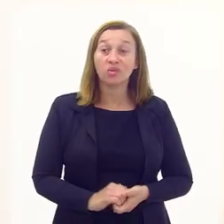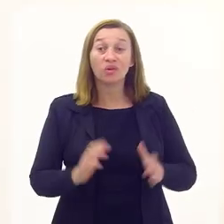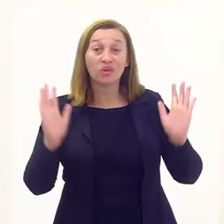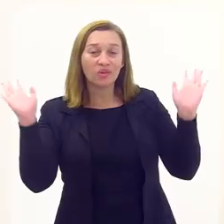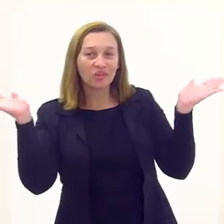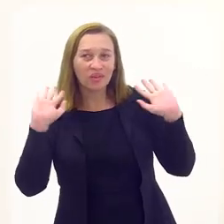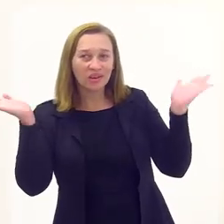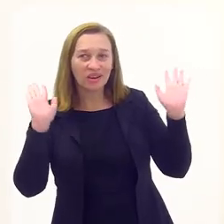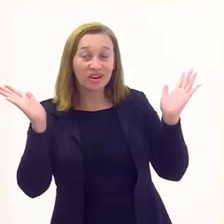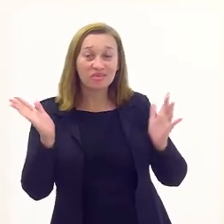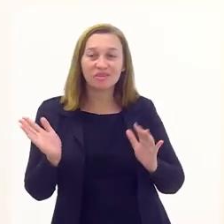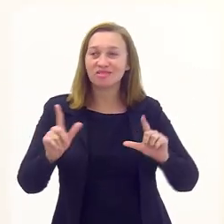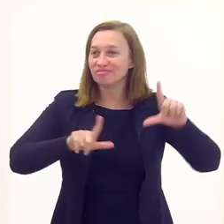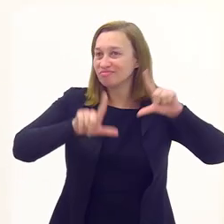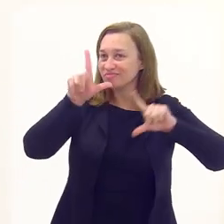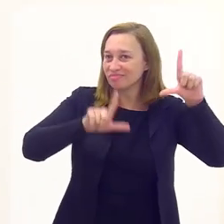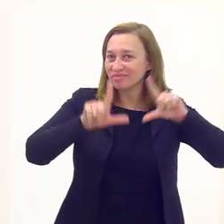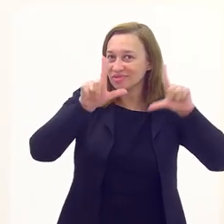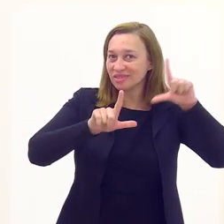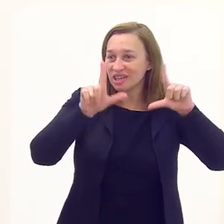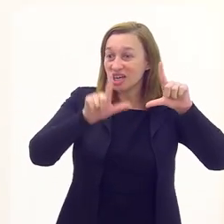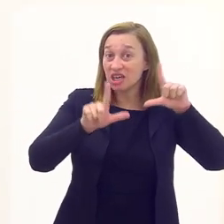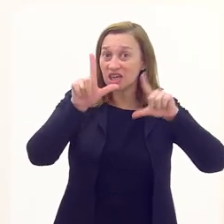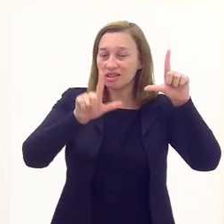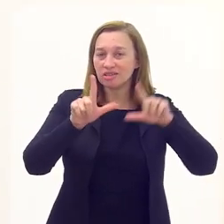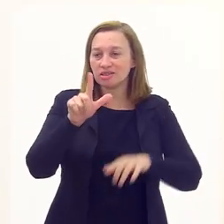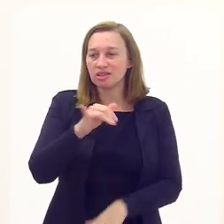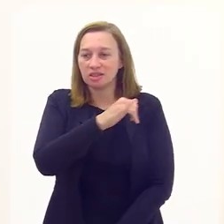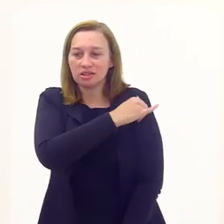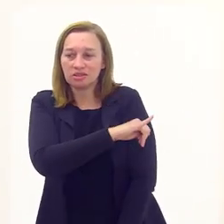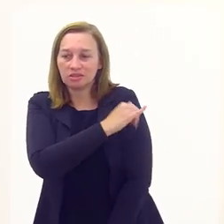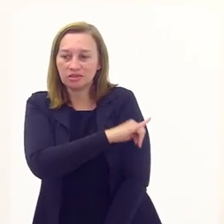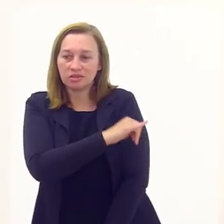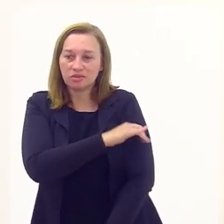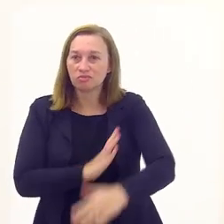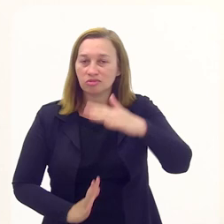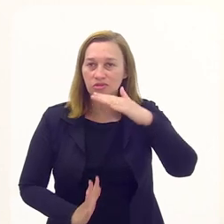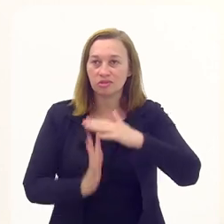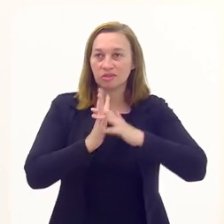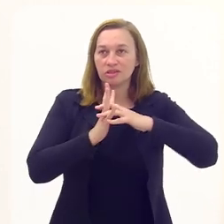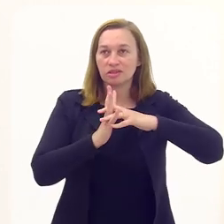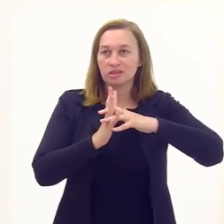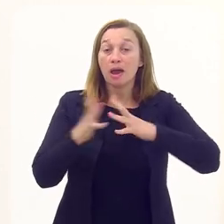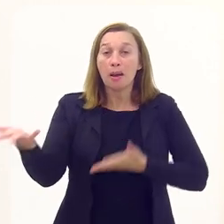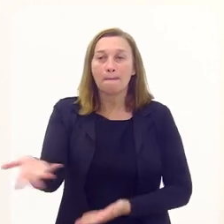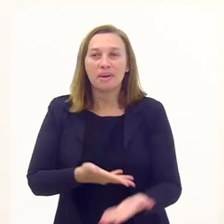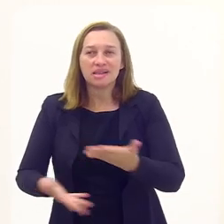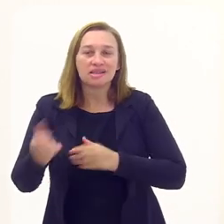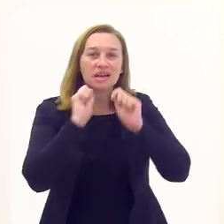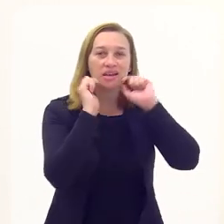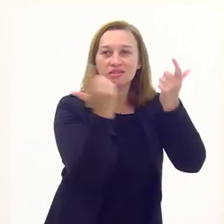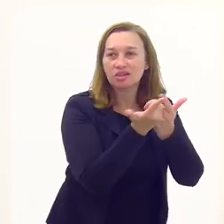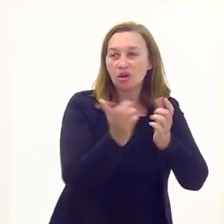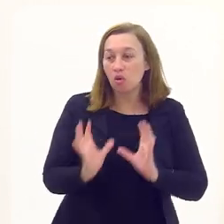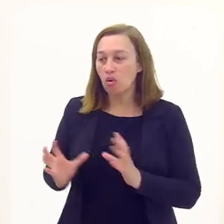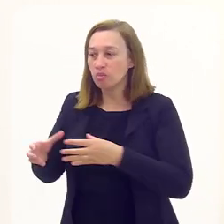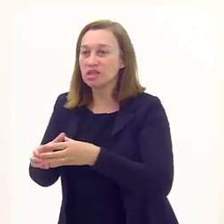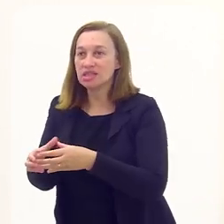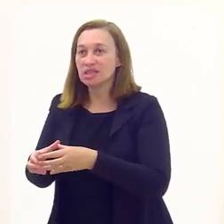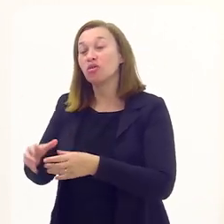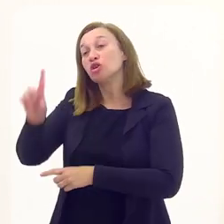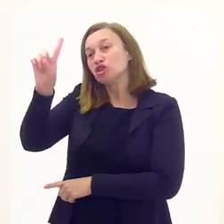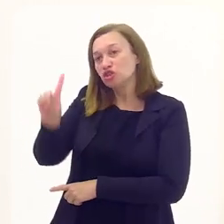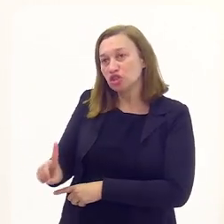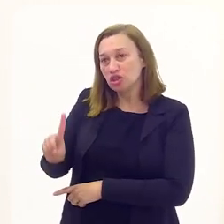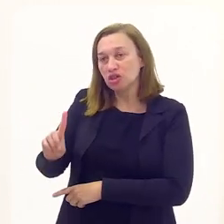Olá, este é mais um programa Rios Sem Fronteiras, uma parceria da TV Era Lerge com a Comissão de Direito Internacional